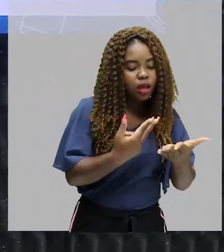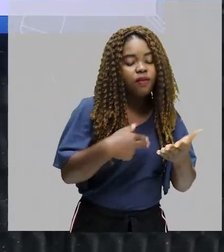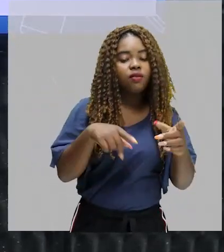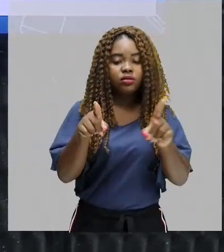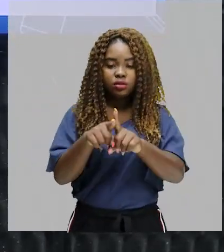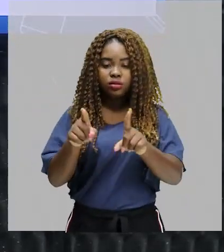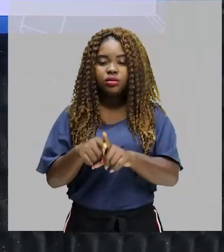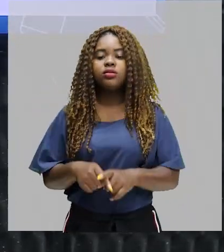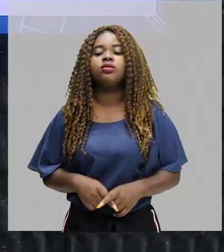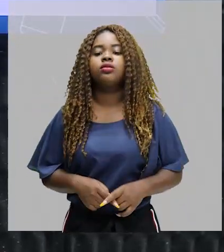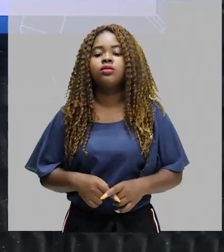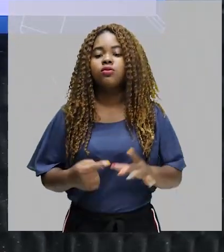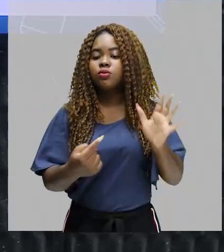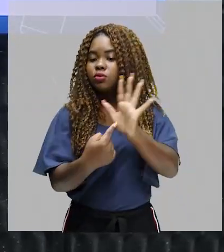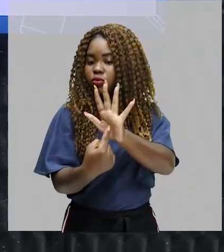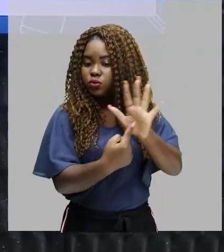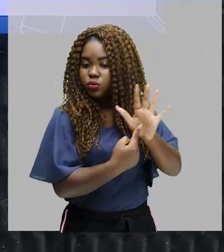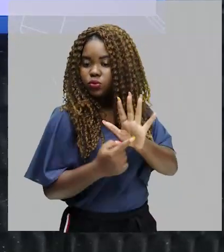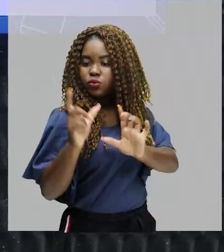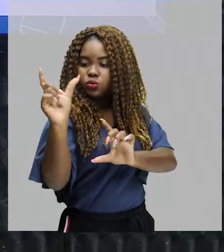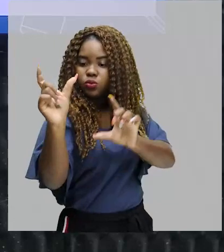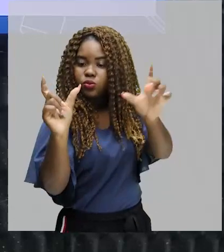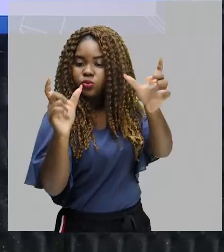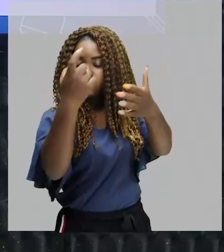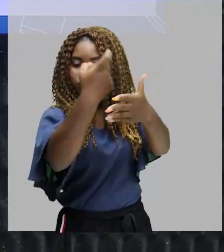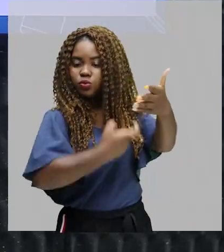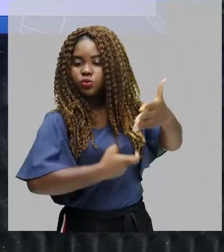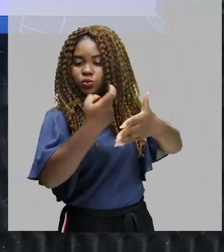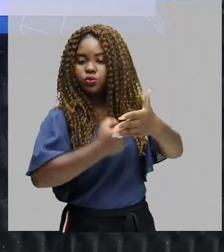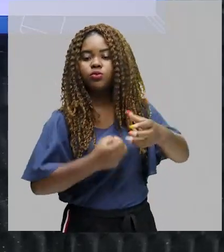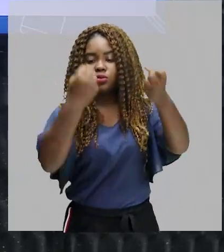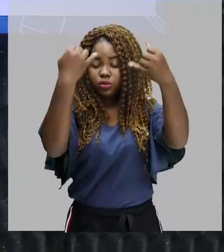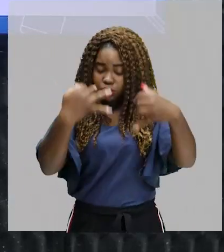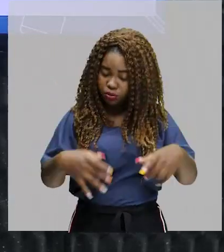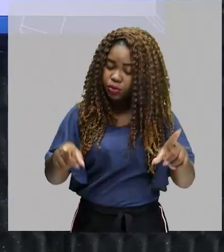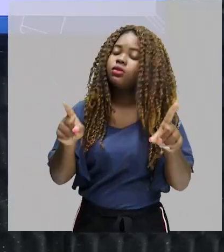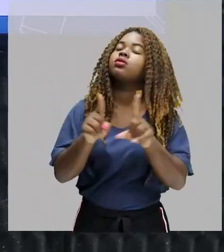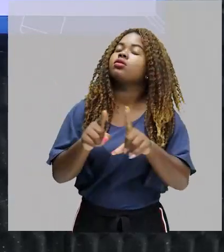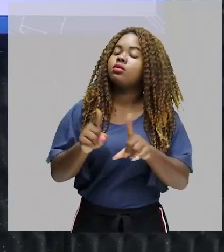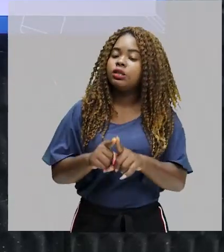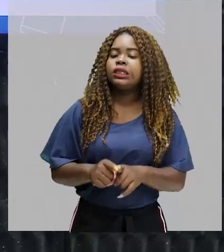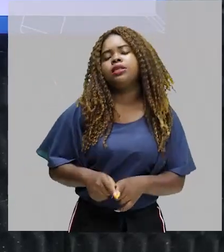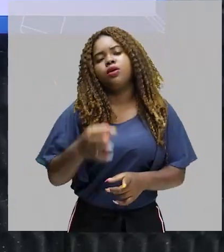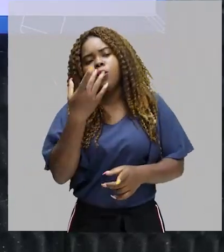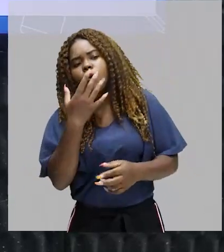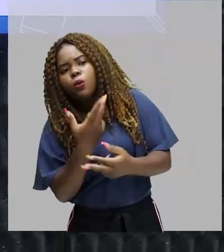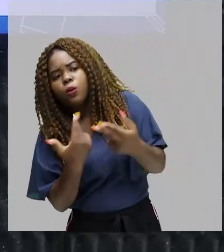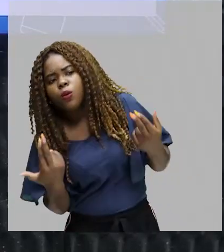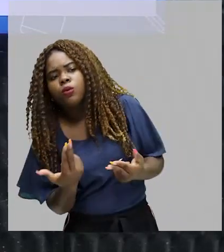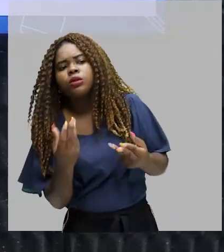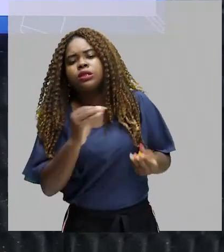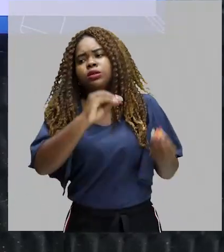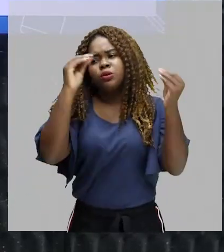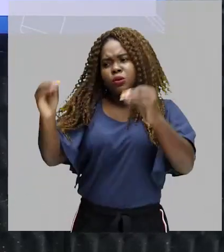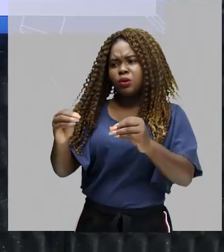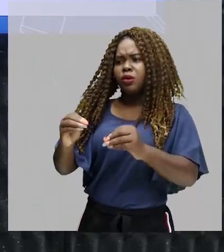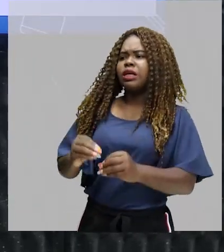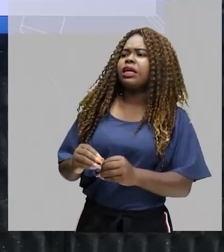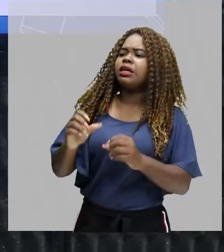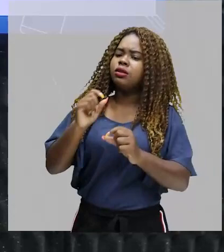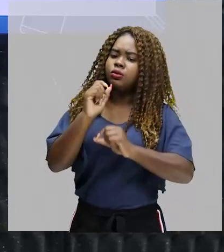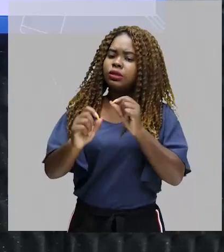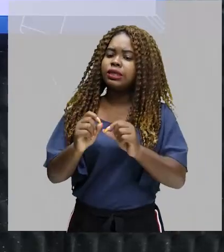dispostas ao longo do texto, elas dizem muito em relação a isso também. Se elas são coloridas, se elas estão em caixa alta, se elas estão